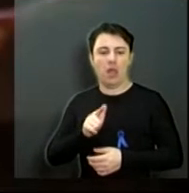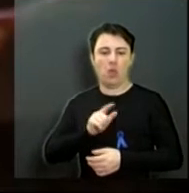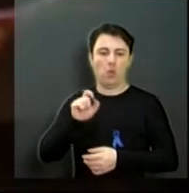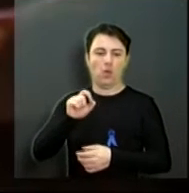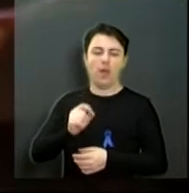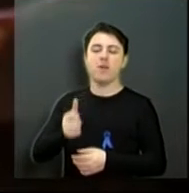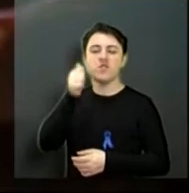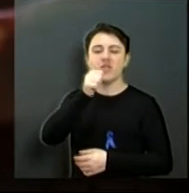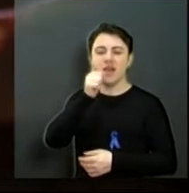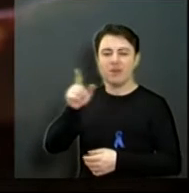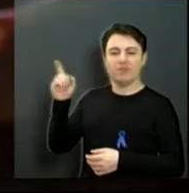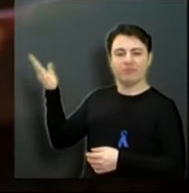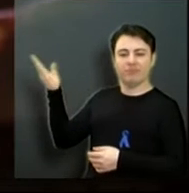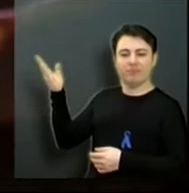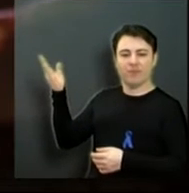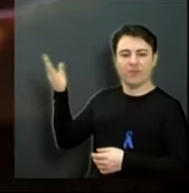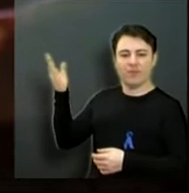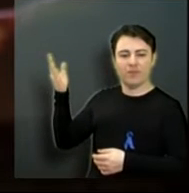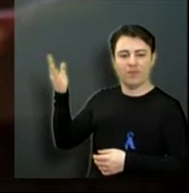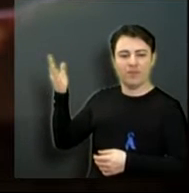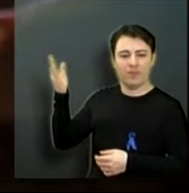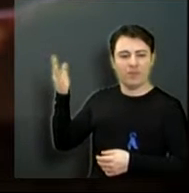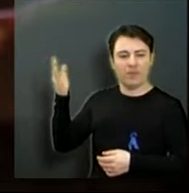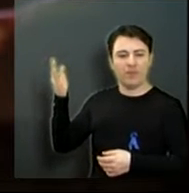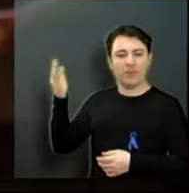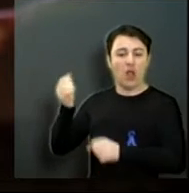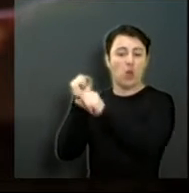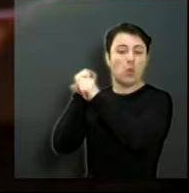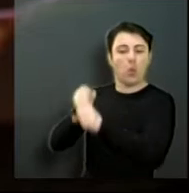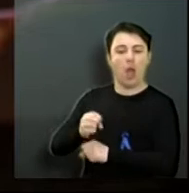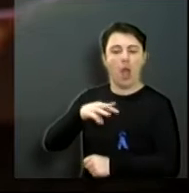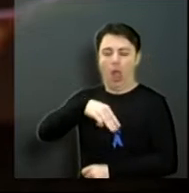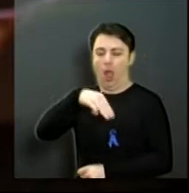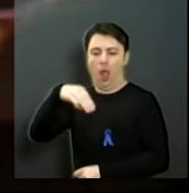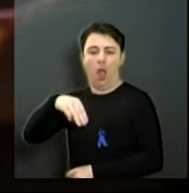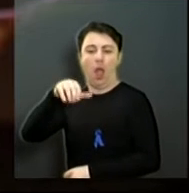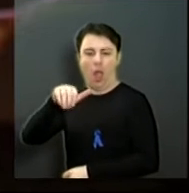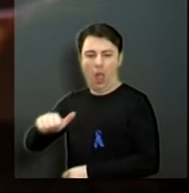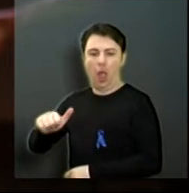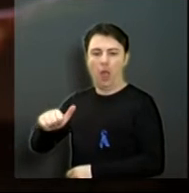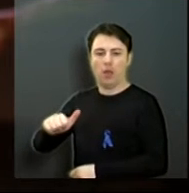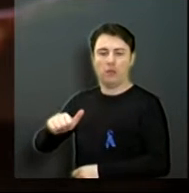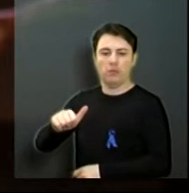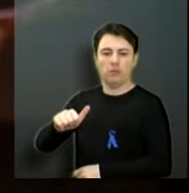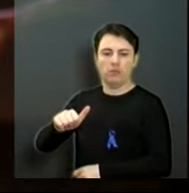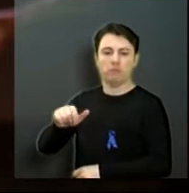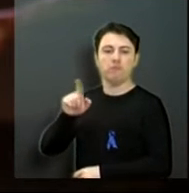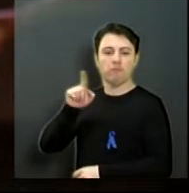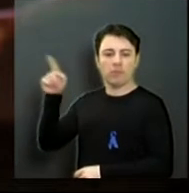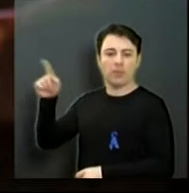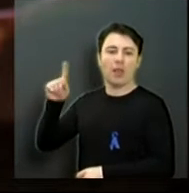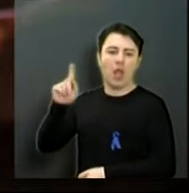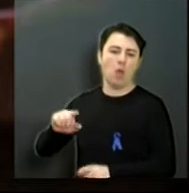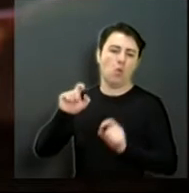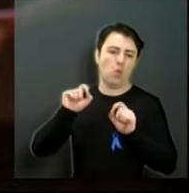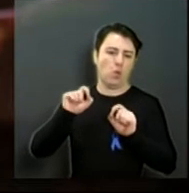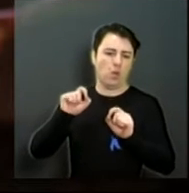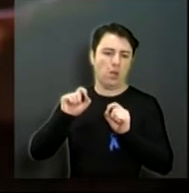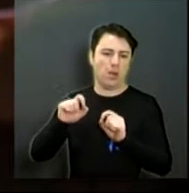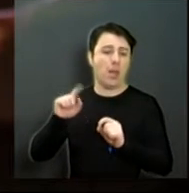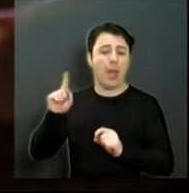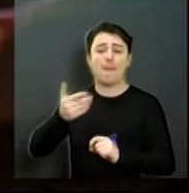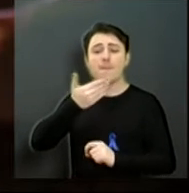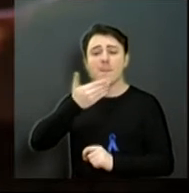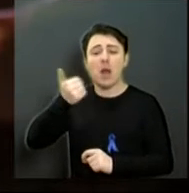Alex Chambers no primeiro round aí na luta do MMA. A Livinha também já é reconhecida como as